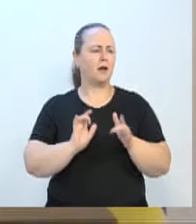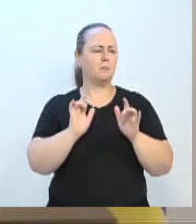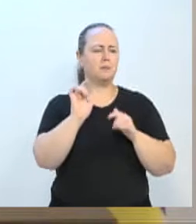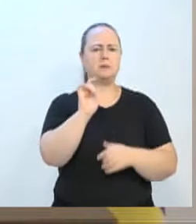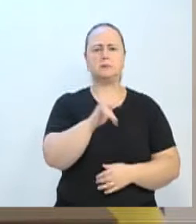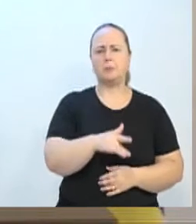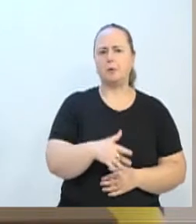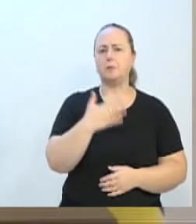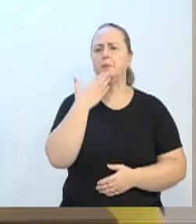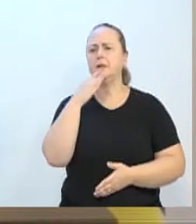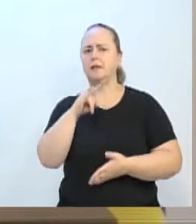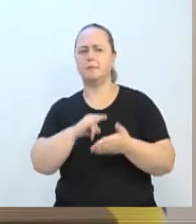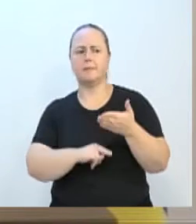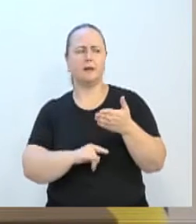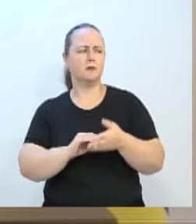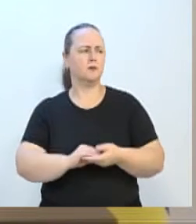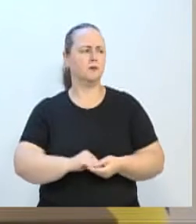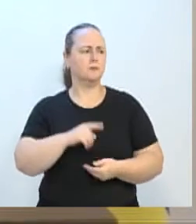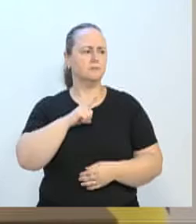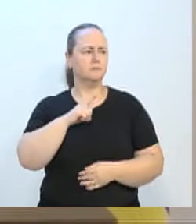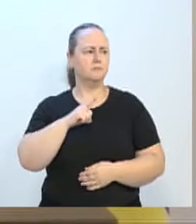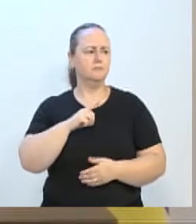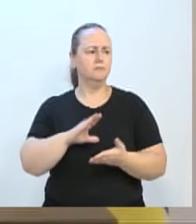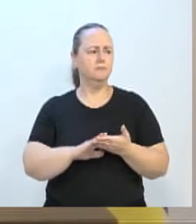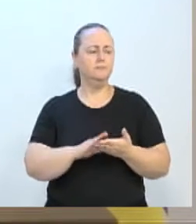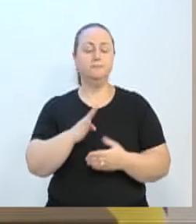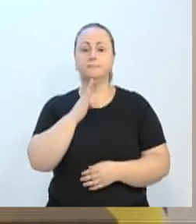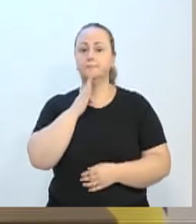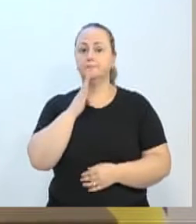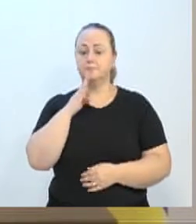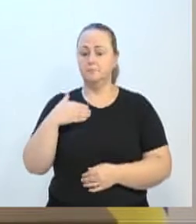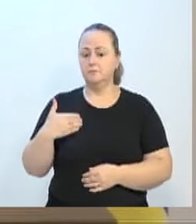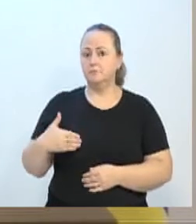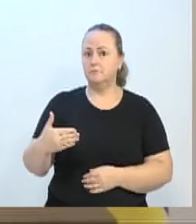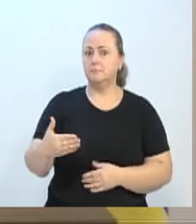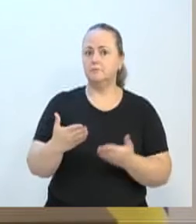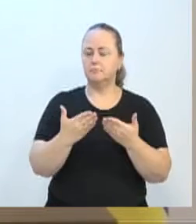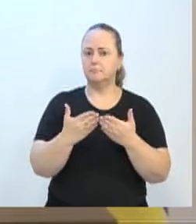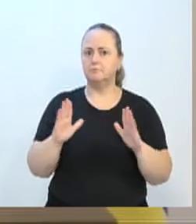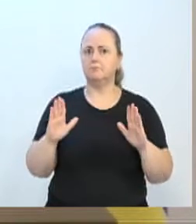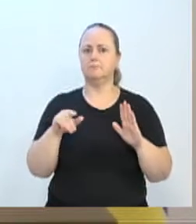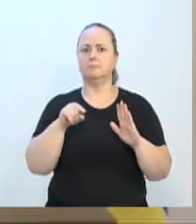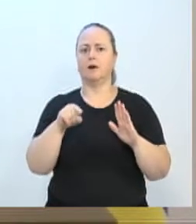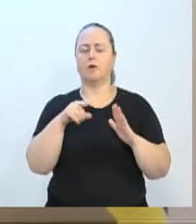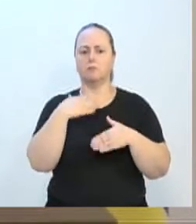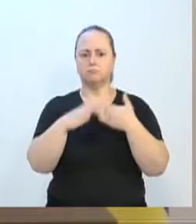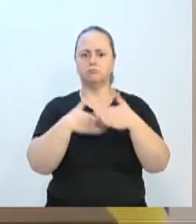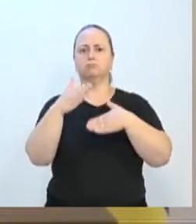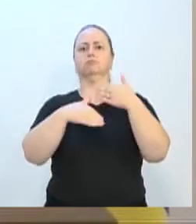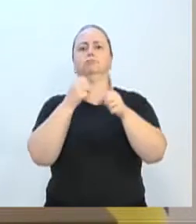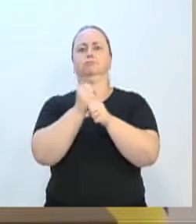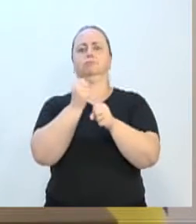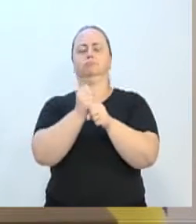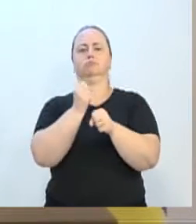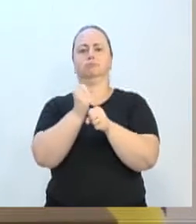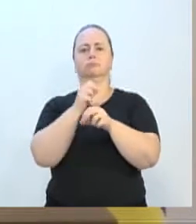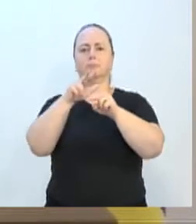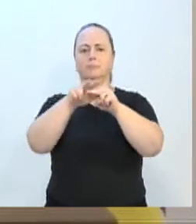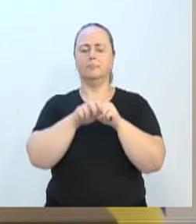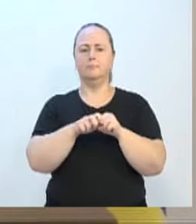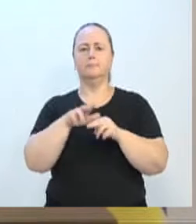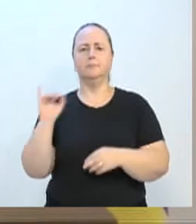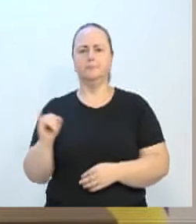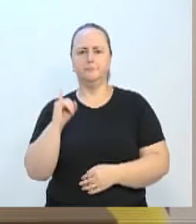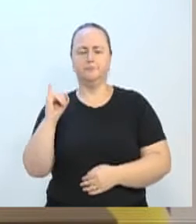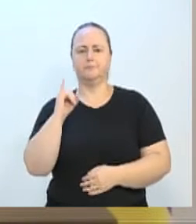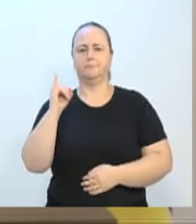agora, soubemos, tivemos o conhecimento do avanço. Isso é muito importante. Então, gente quer voltar lá e mostrar que depois de